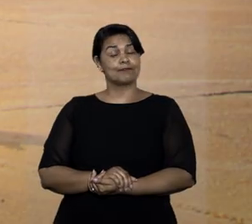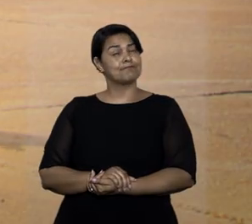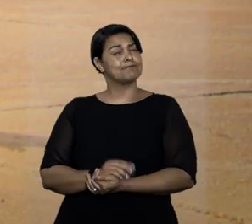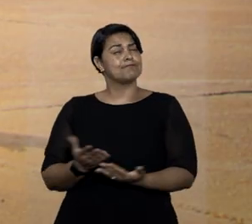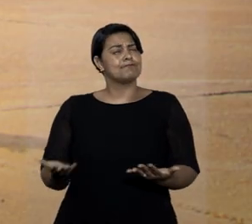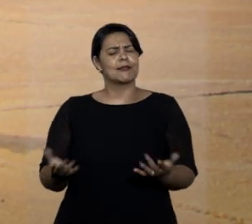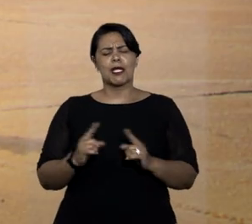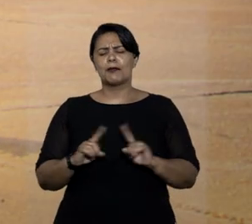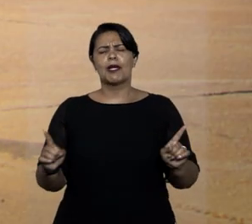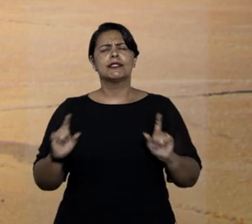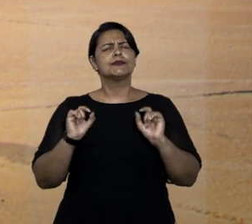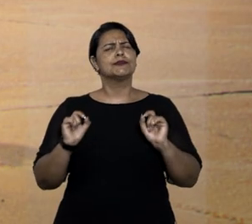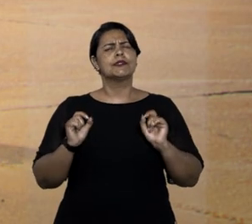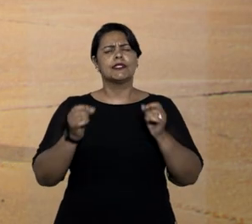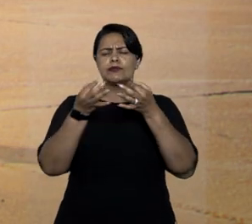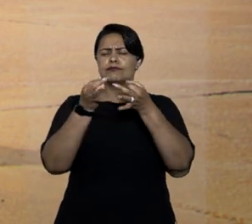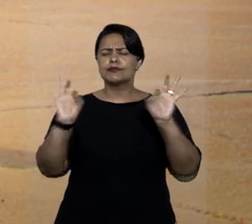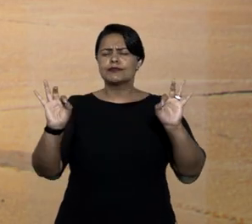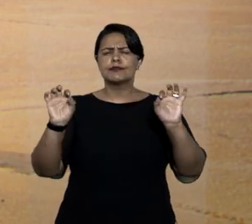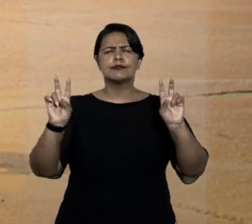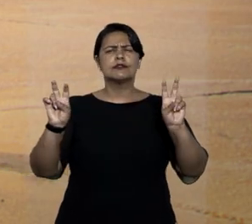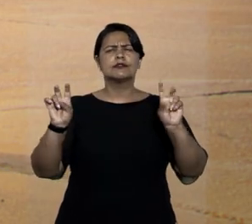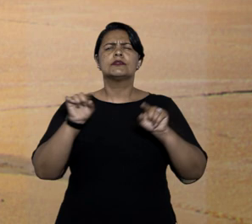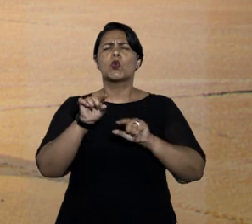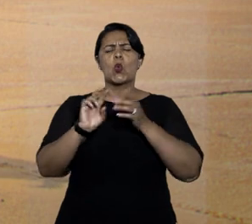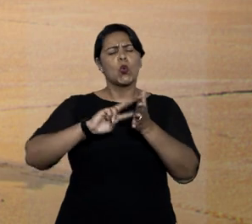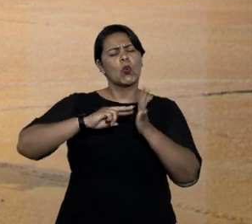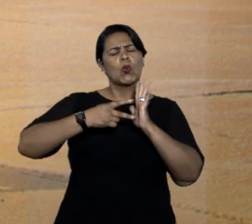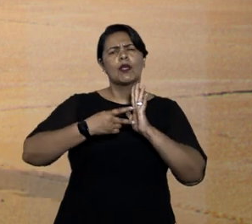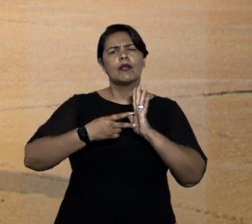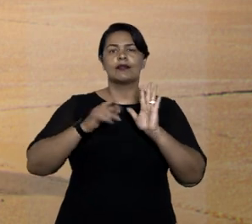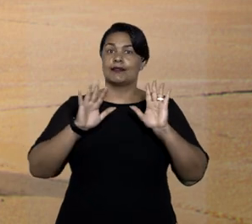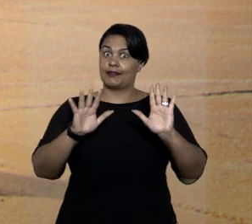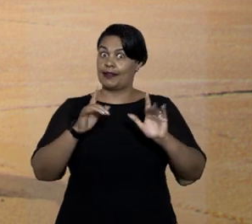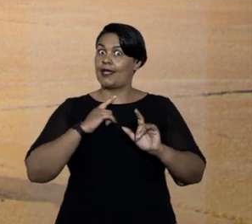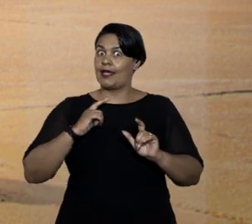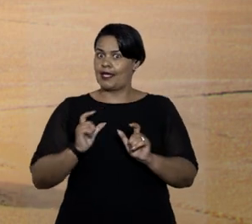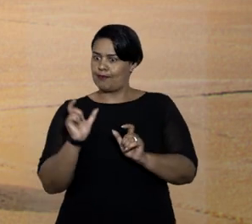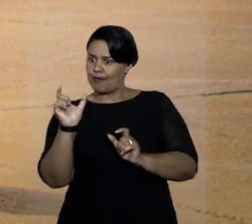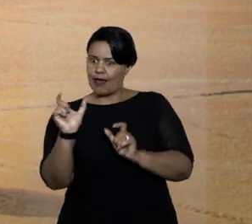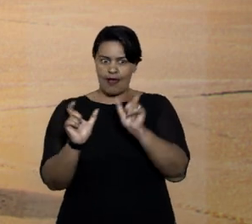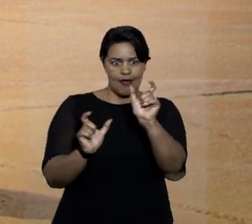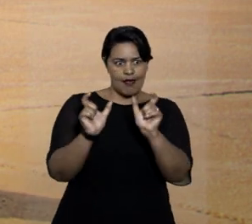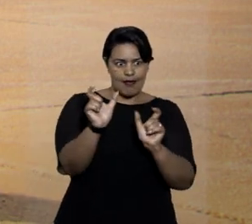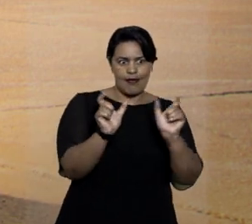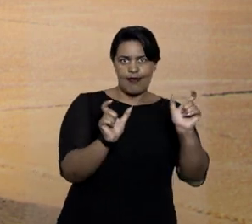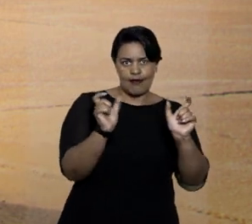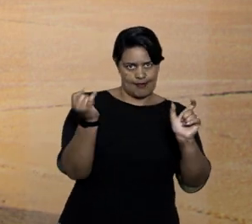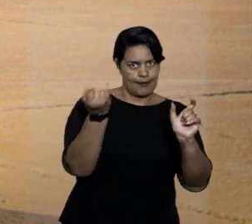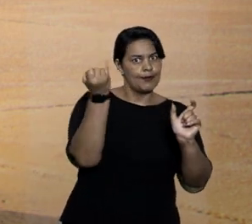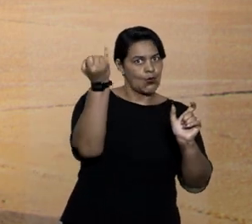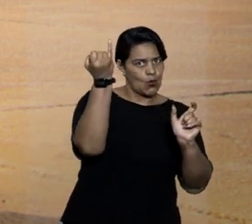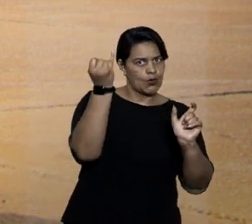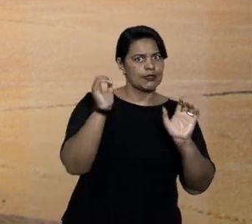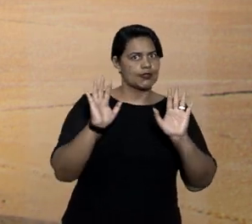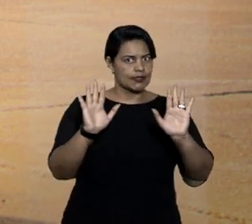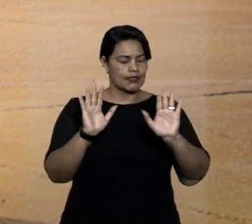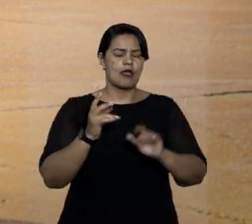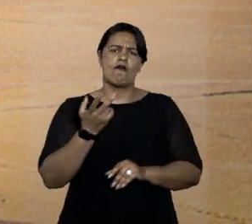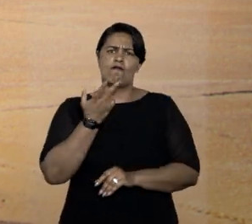Mas o que essa frase quer dizer? Bem, aqui temos palavras e expressões importantes.